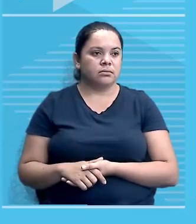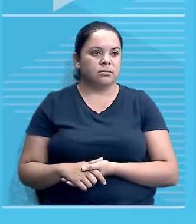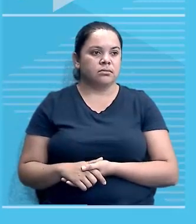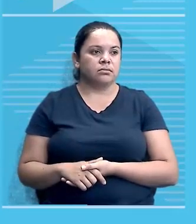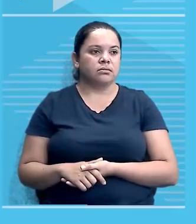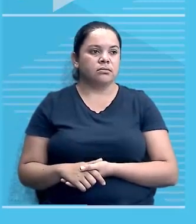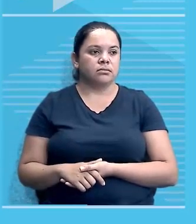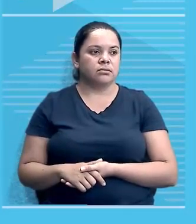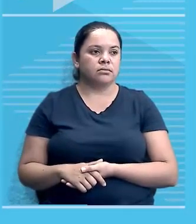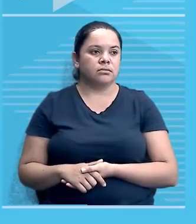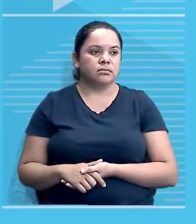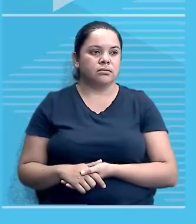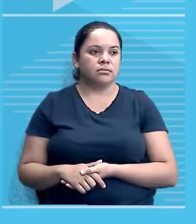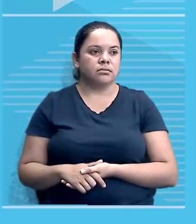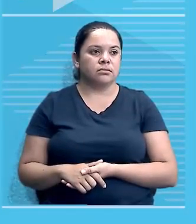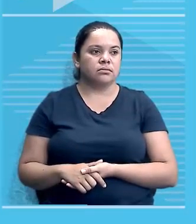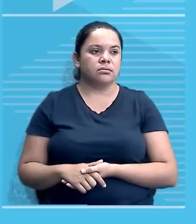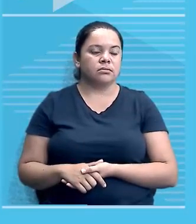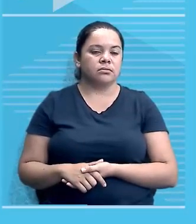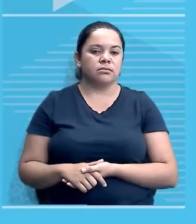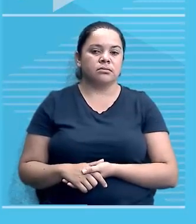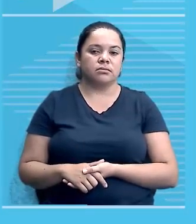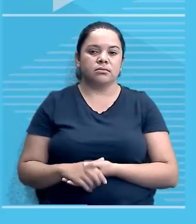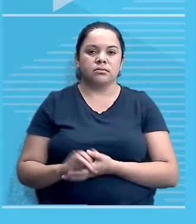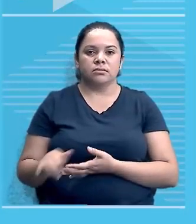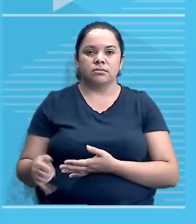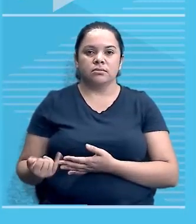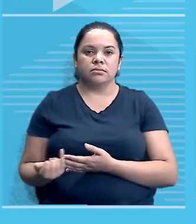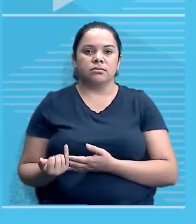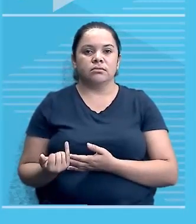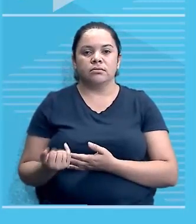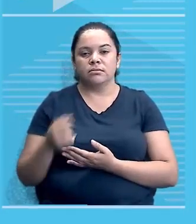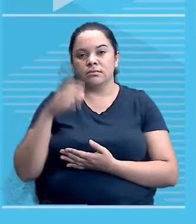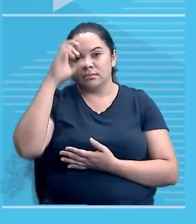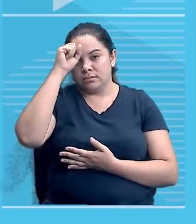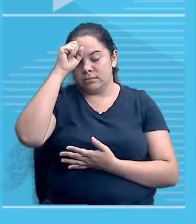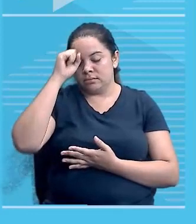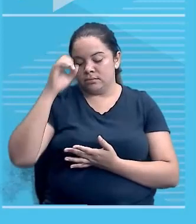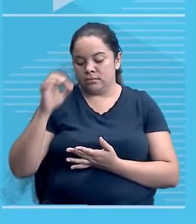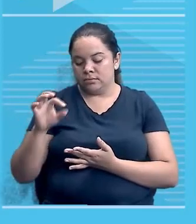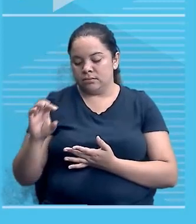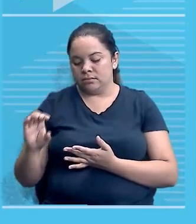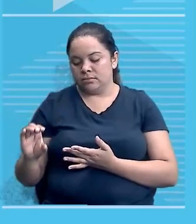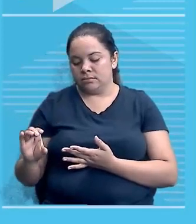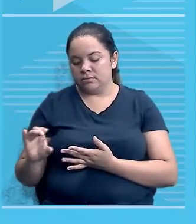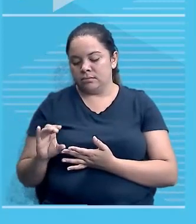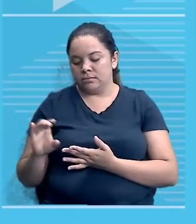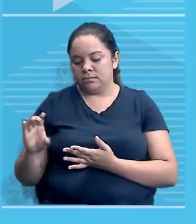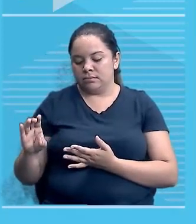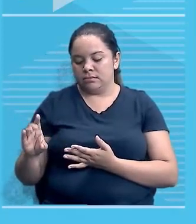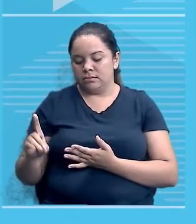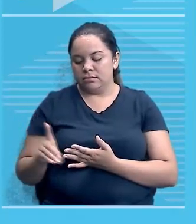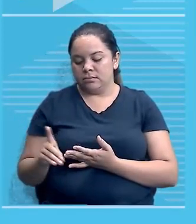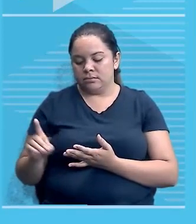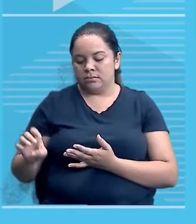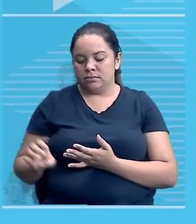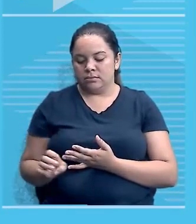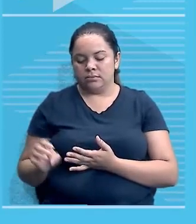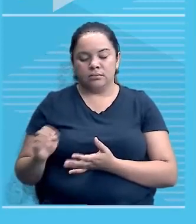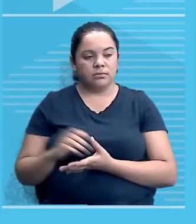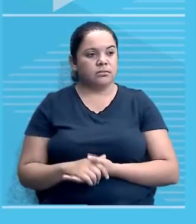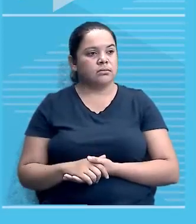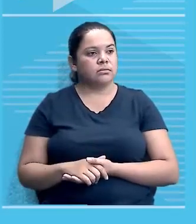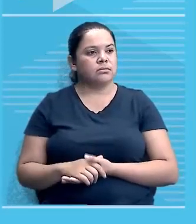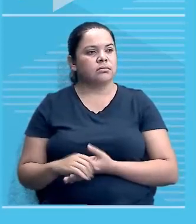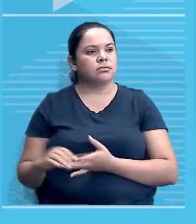para aprender com as outras três alternativas. e o que é que elas dizem? Se o Congo